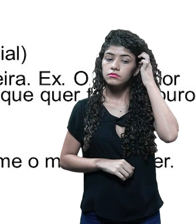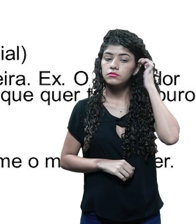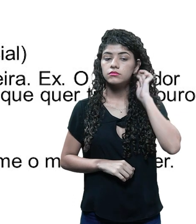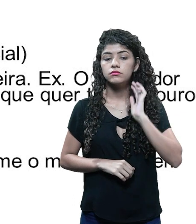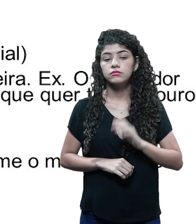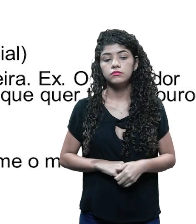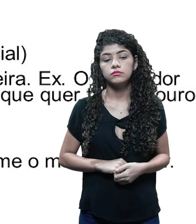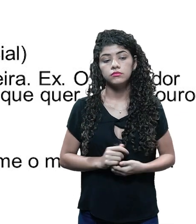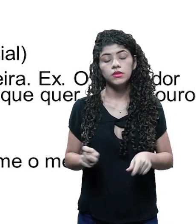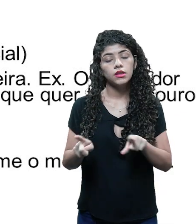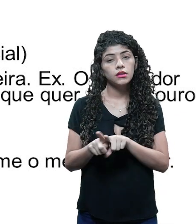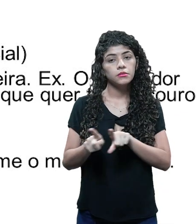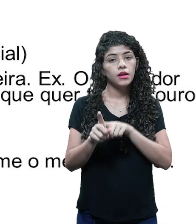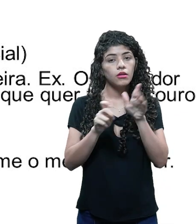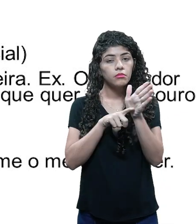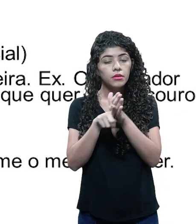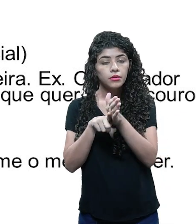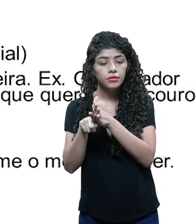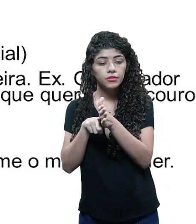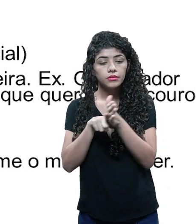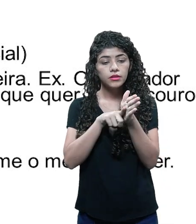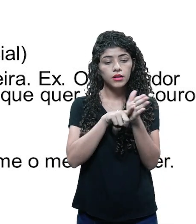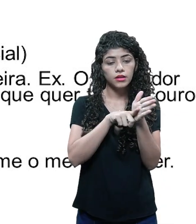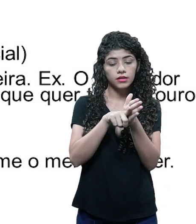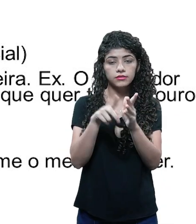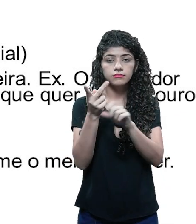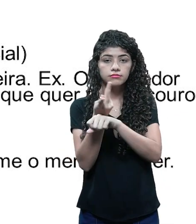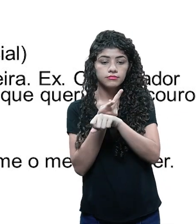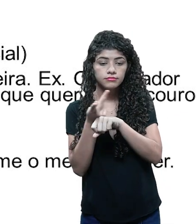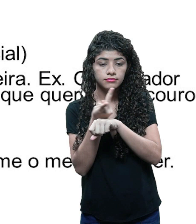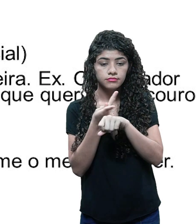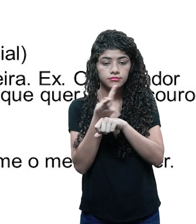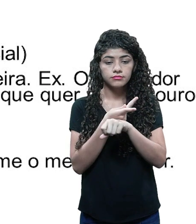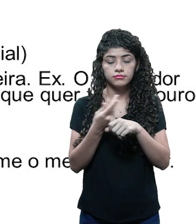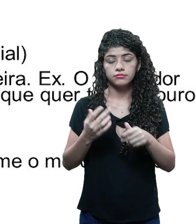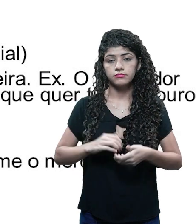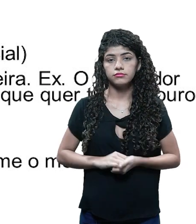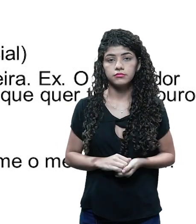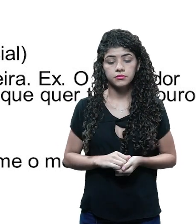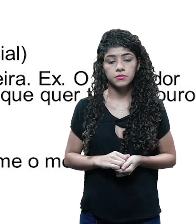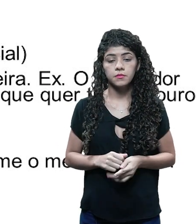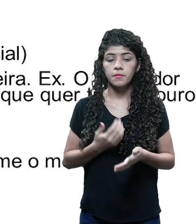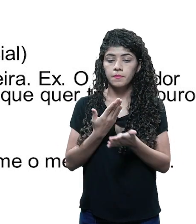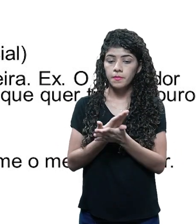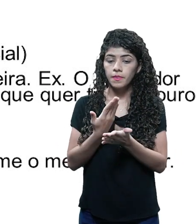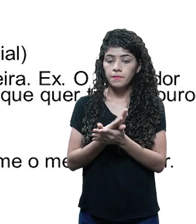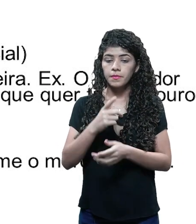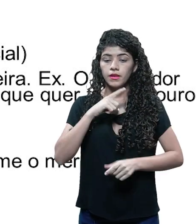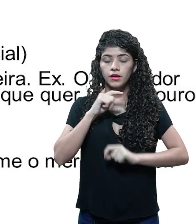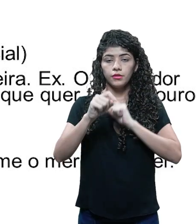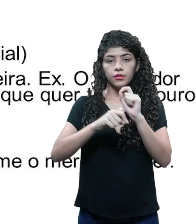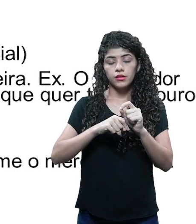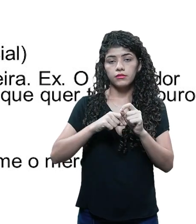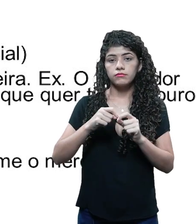personagem, certo? Ela pode também ser, a ideia também pode ser procurada ou pesquisada, ou seja,